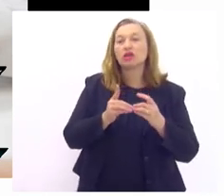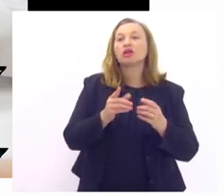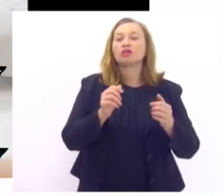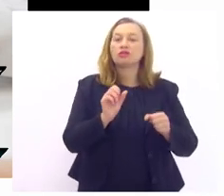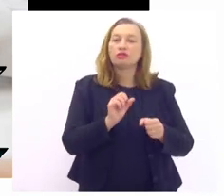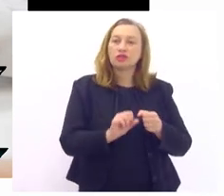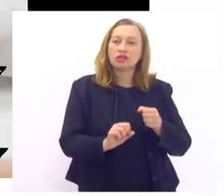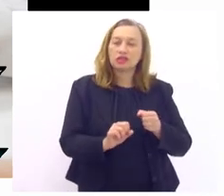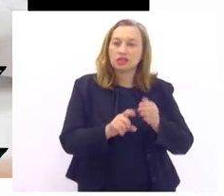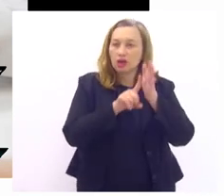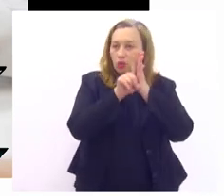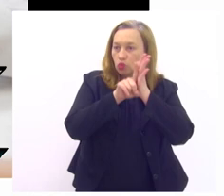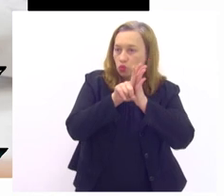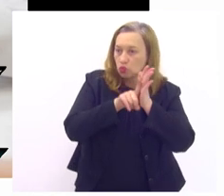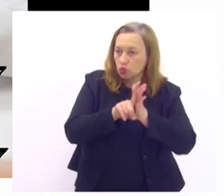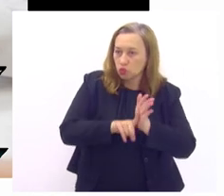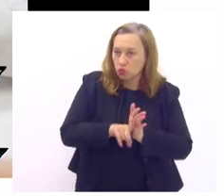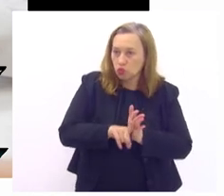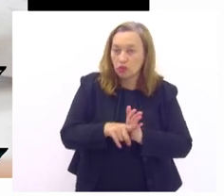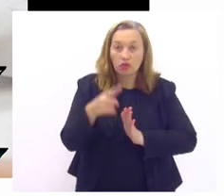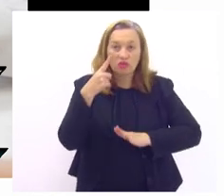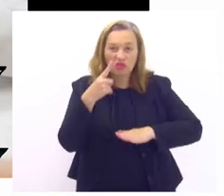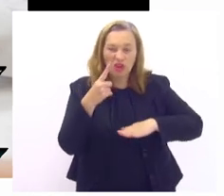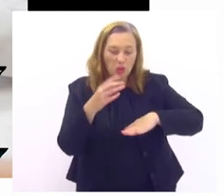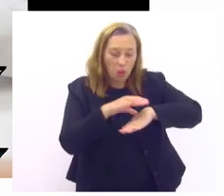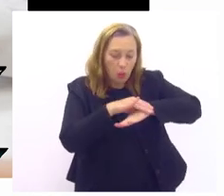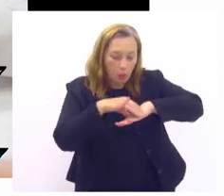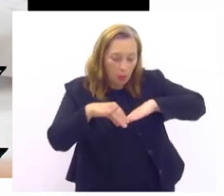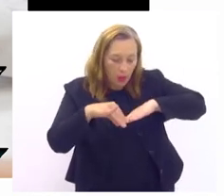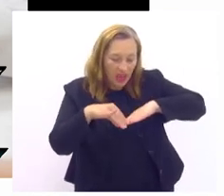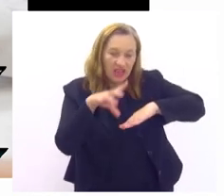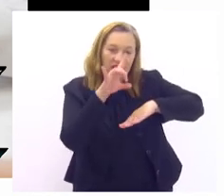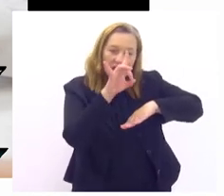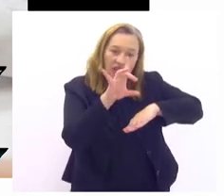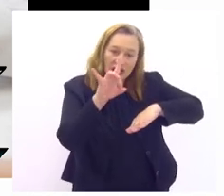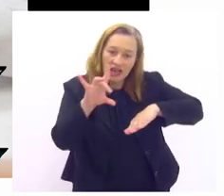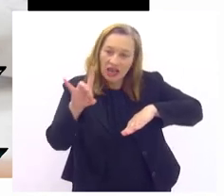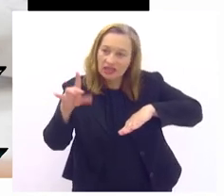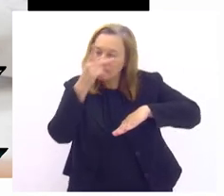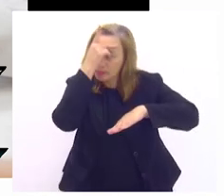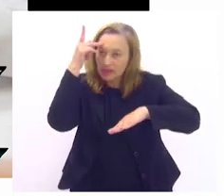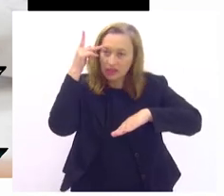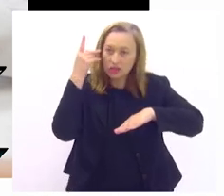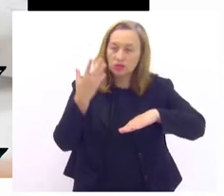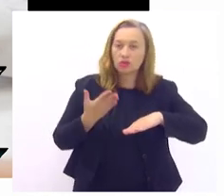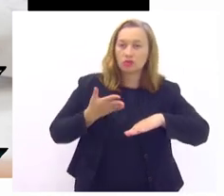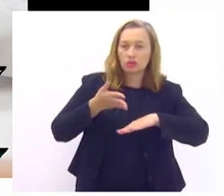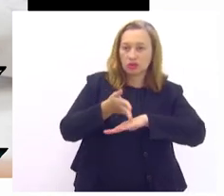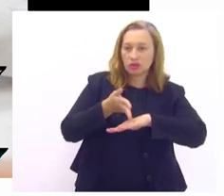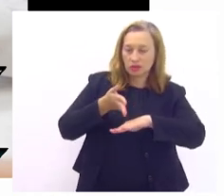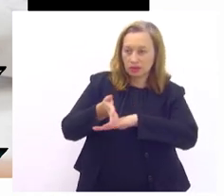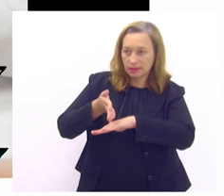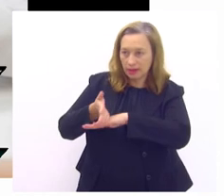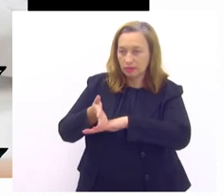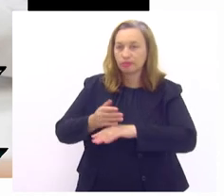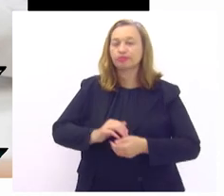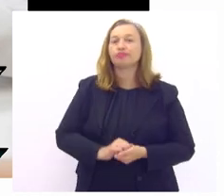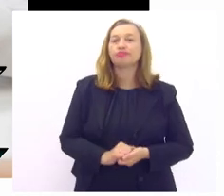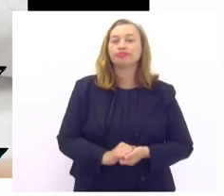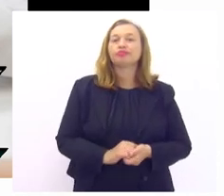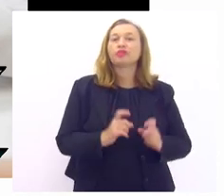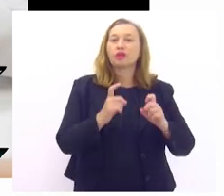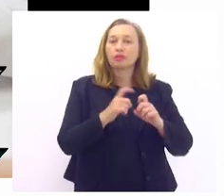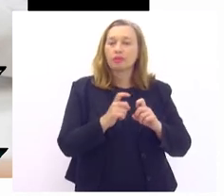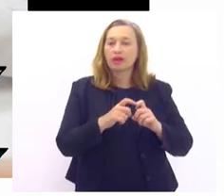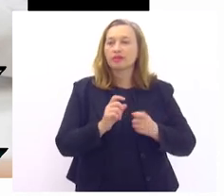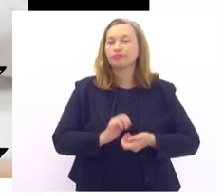e fomos examinar os pés de cada uma daquelas pessoas que saíram do consultório médico